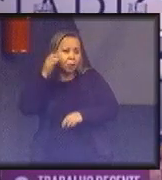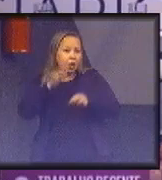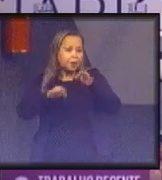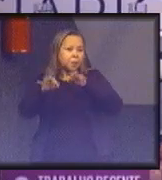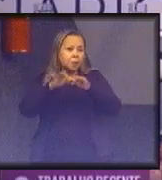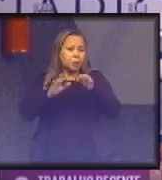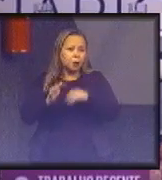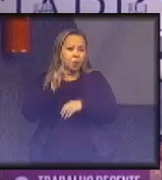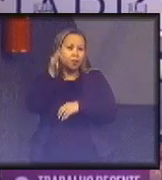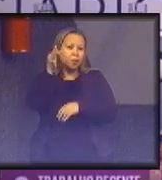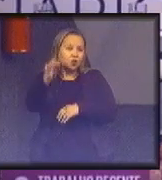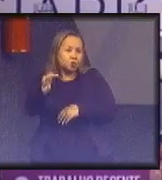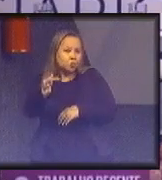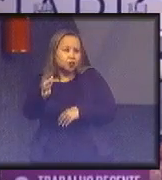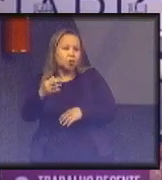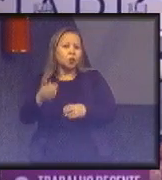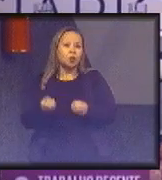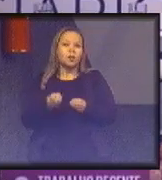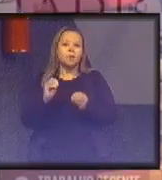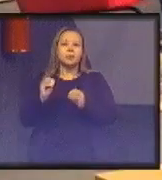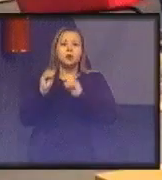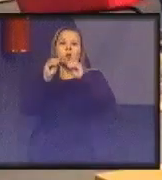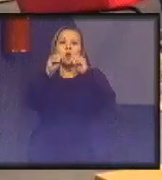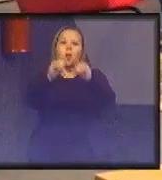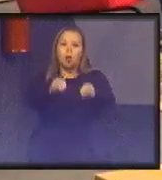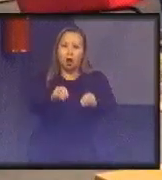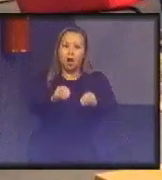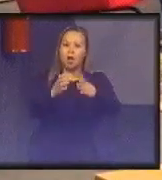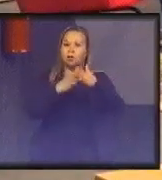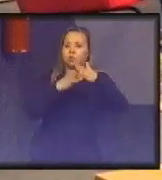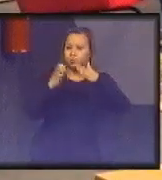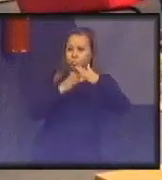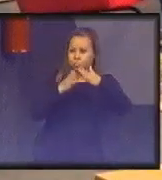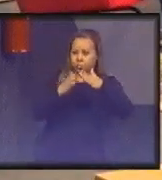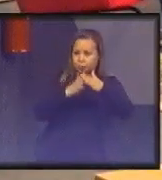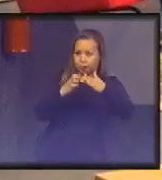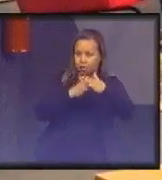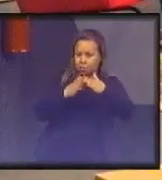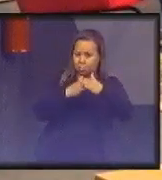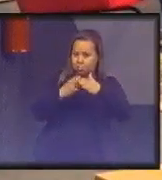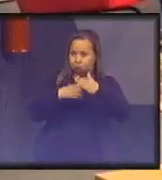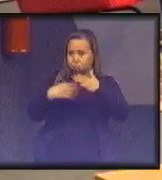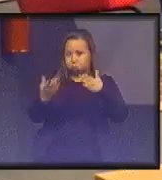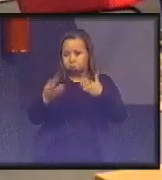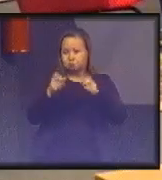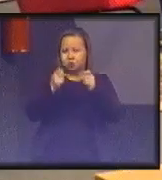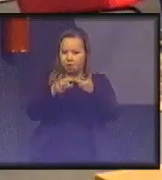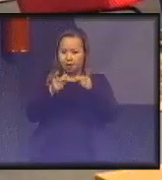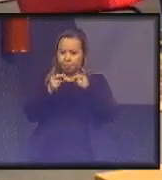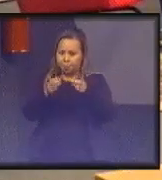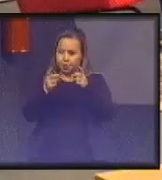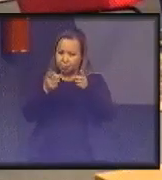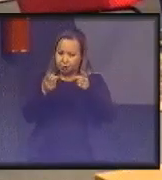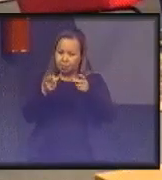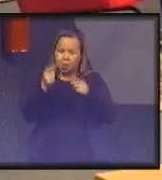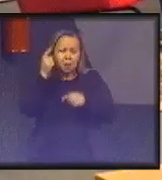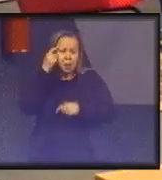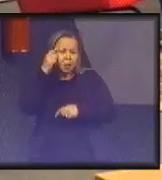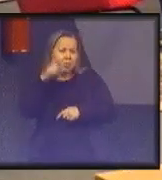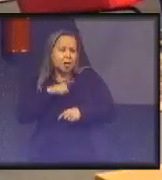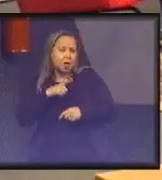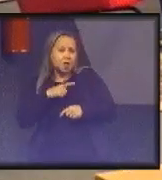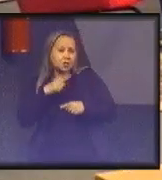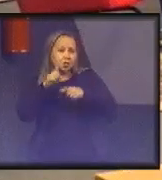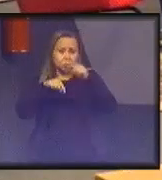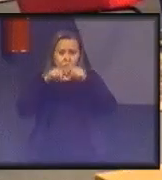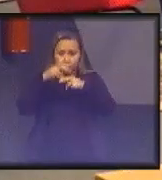produto que vai ser lançado, um serviço, a gente já tem que estar pensando se aquele produto vai ter possibilidade de